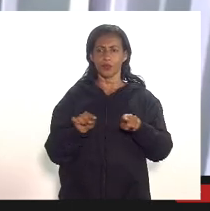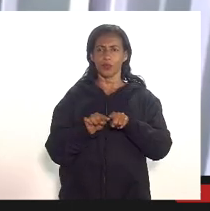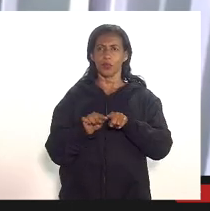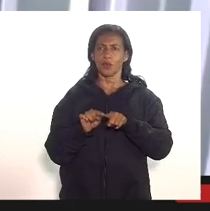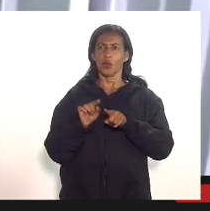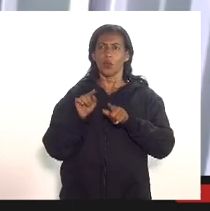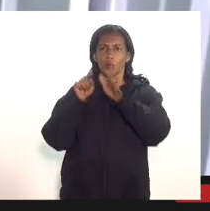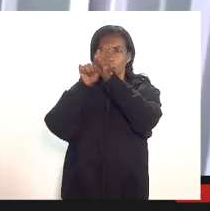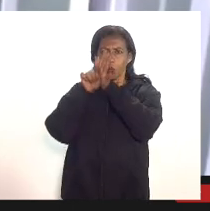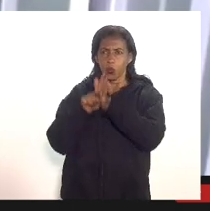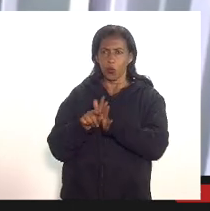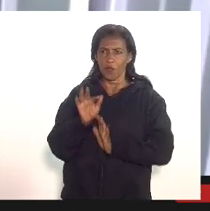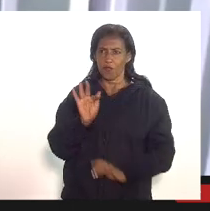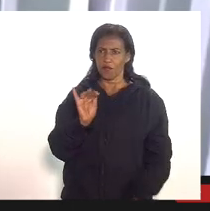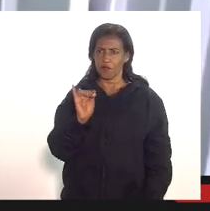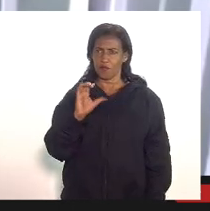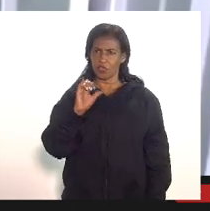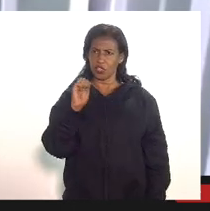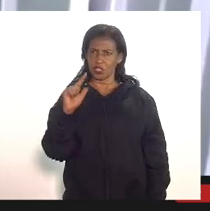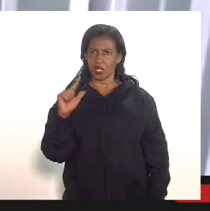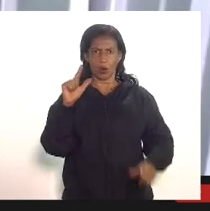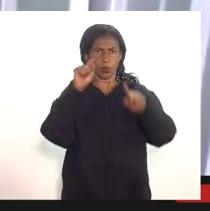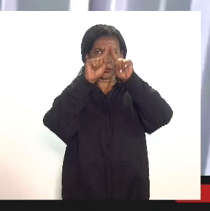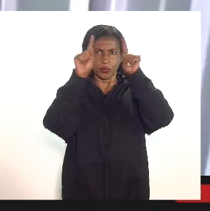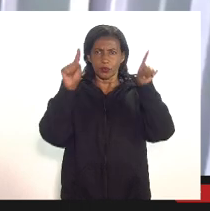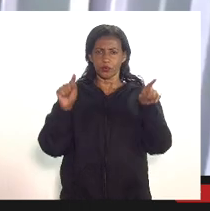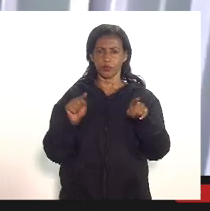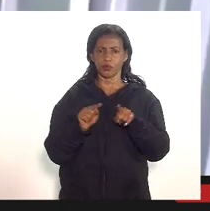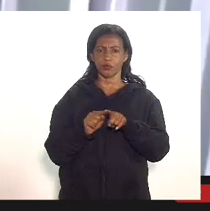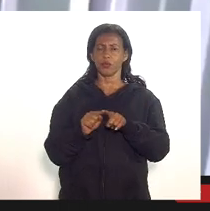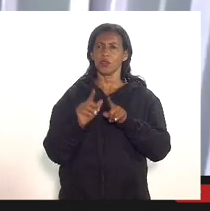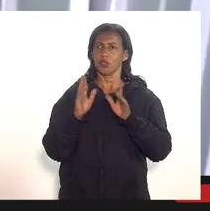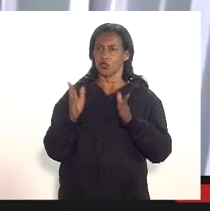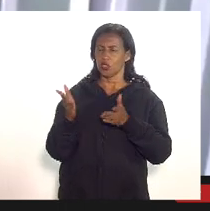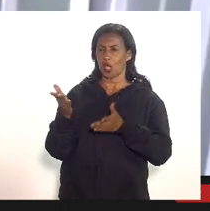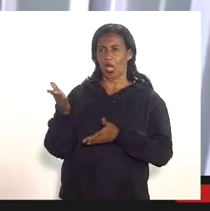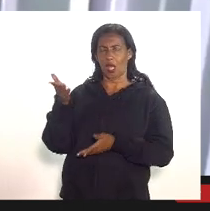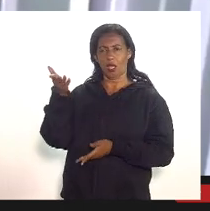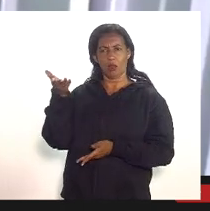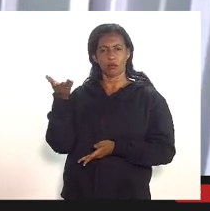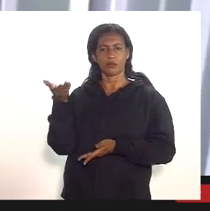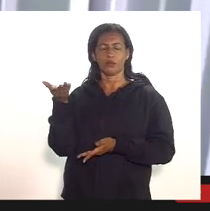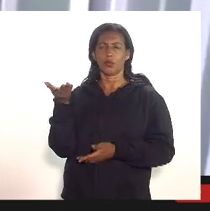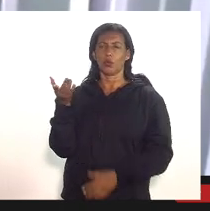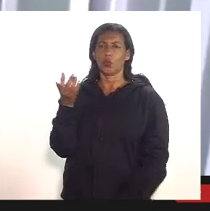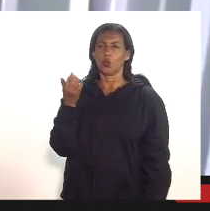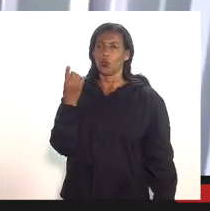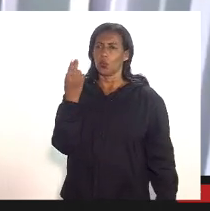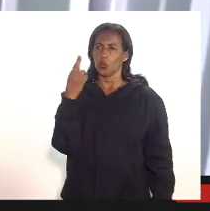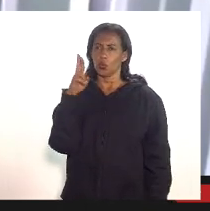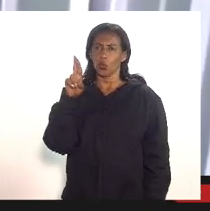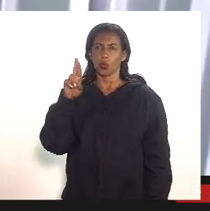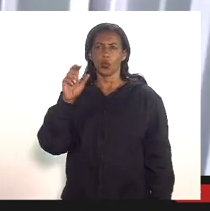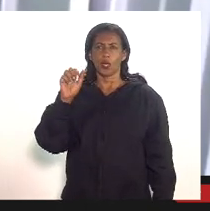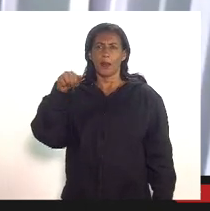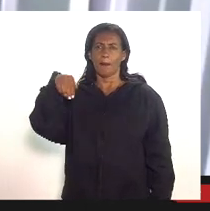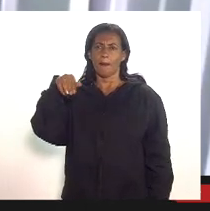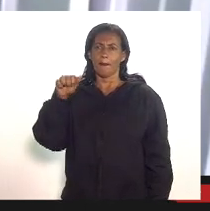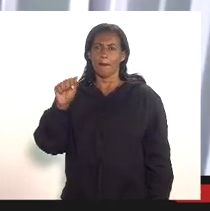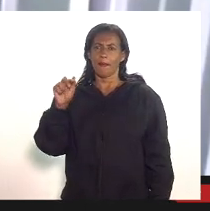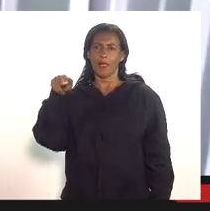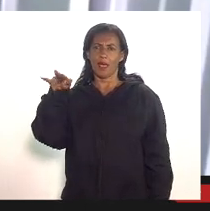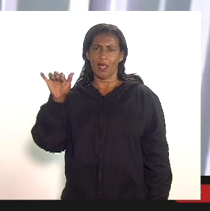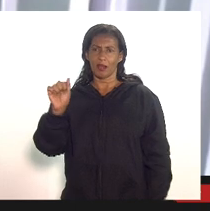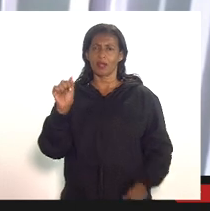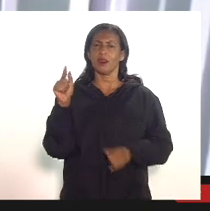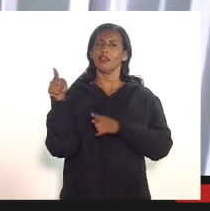fiscal saúdo aqui o Mauro Osório presente com a participação da professora da doutora Magna Chambriar vossa excelência